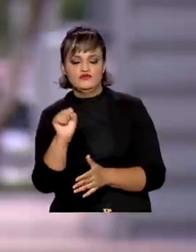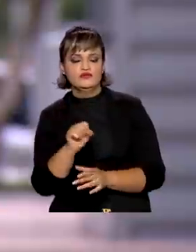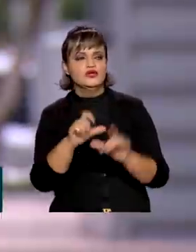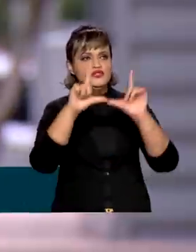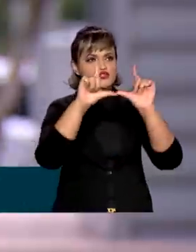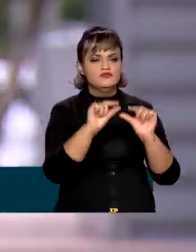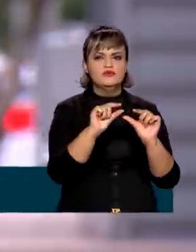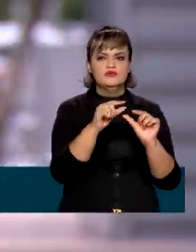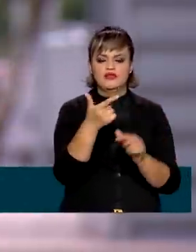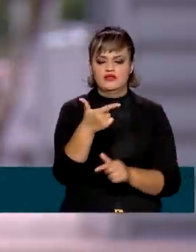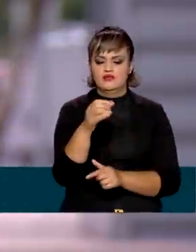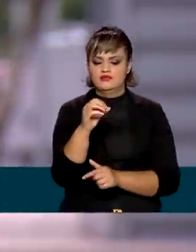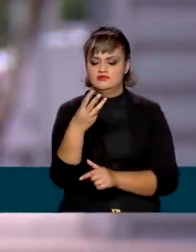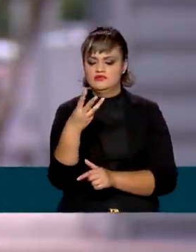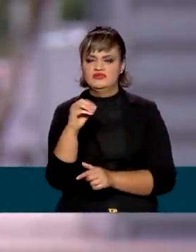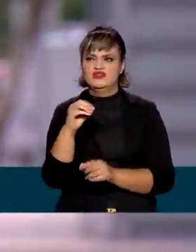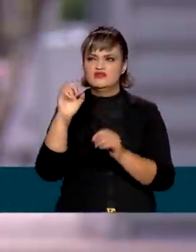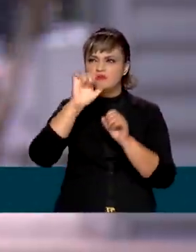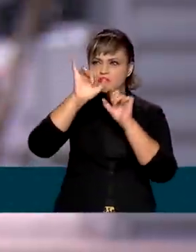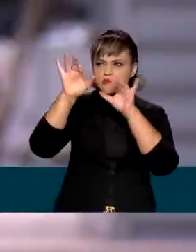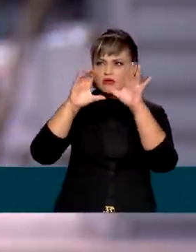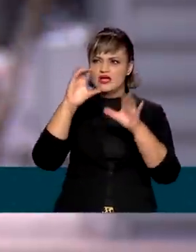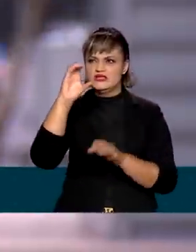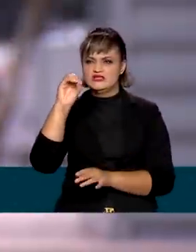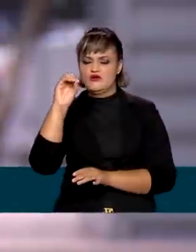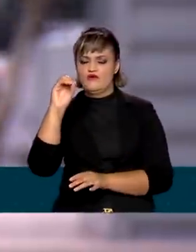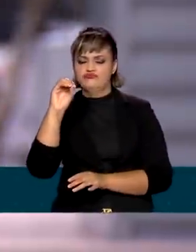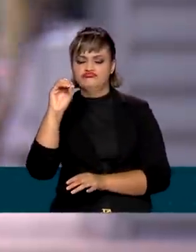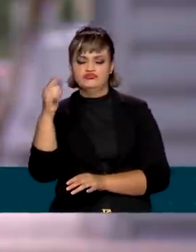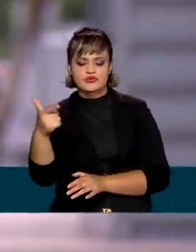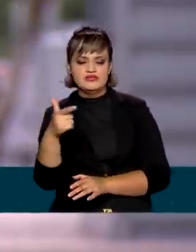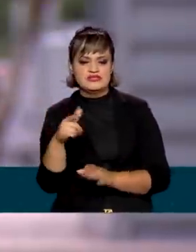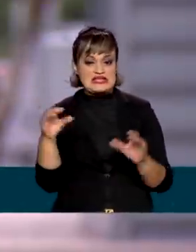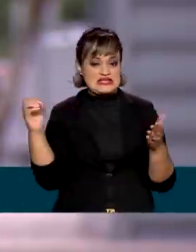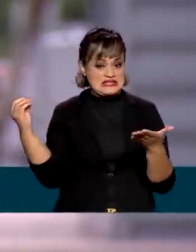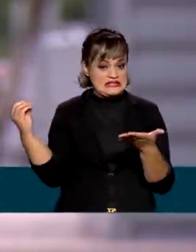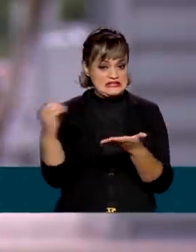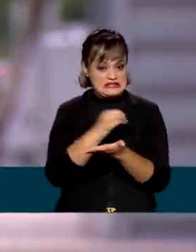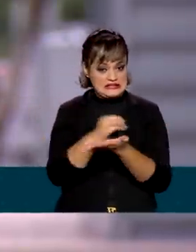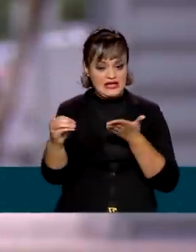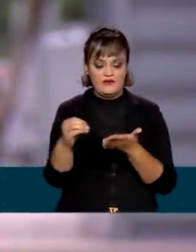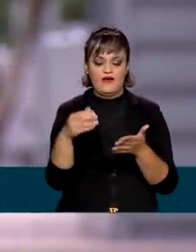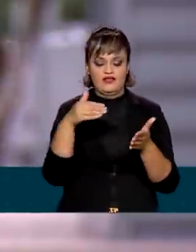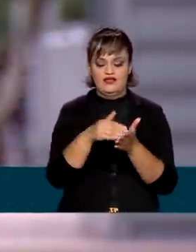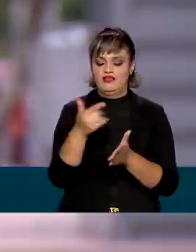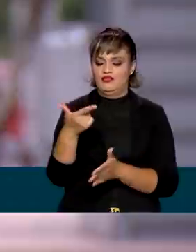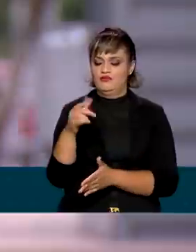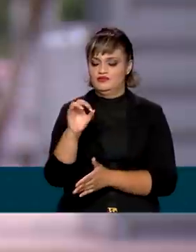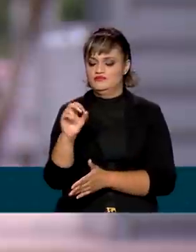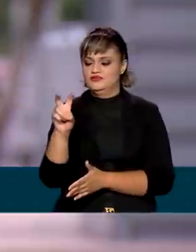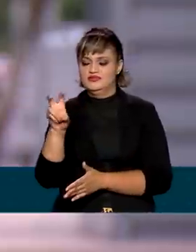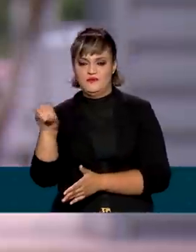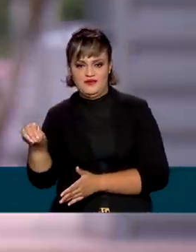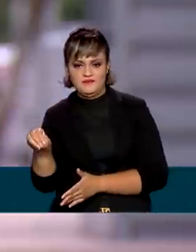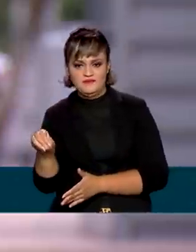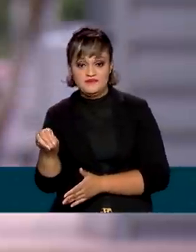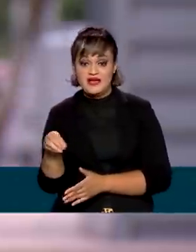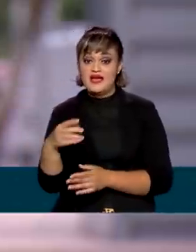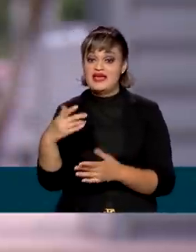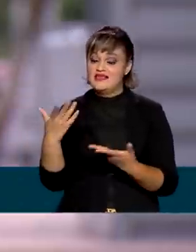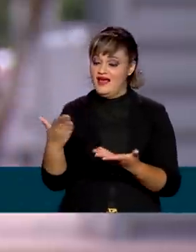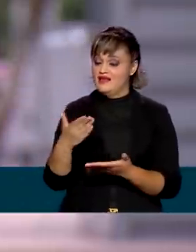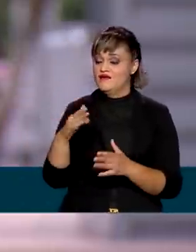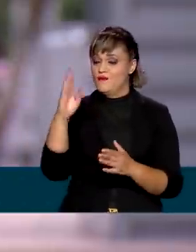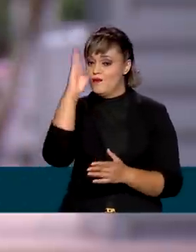carbono até 2030 e zerá-la até 2050. Segundo o ministro do Meio Ambiente, o Brasil é parte da solução